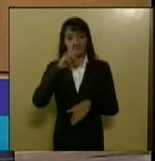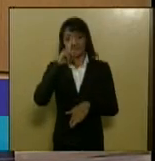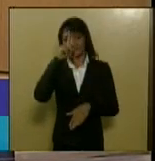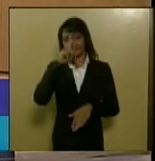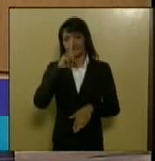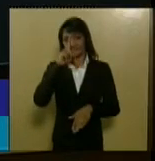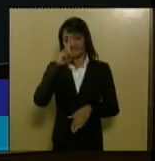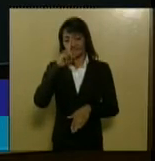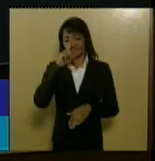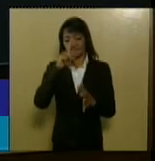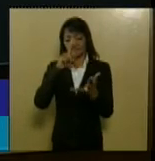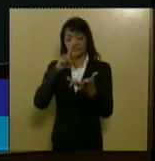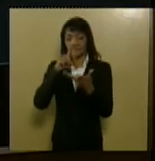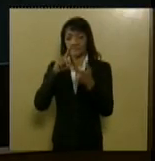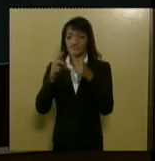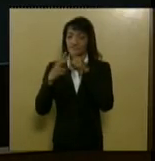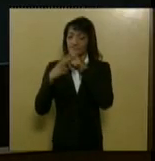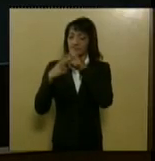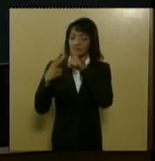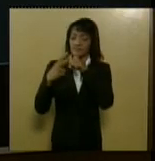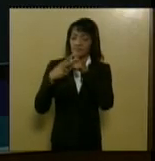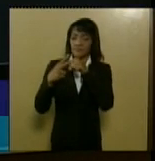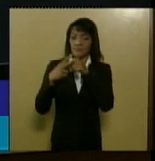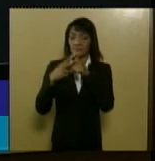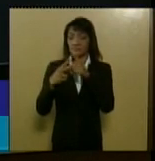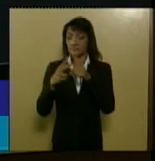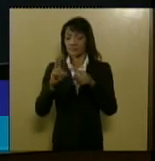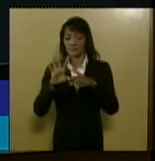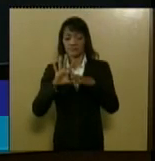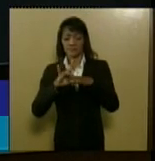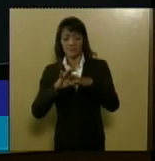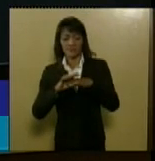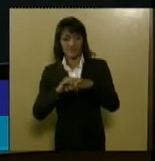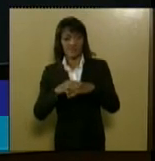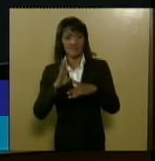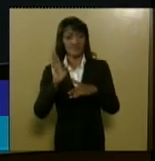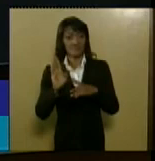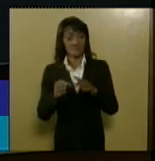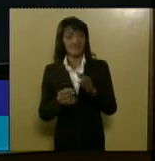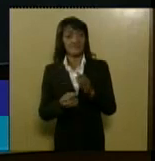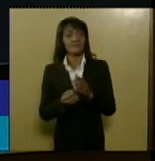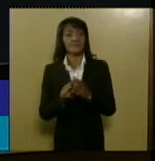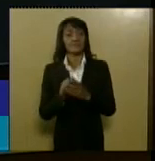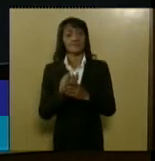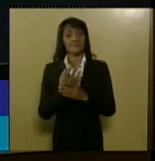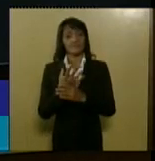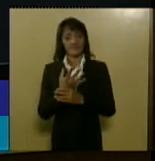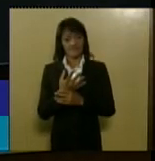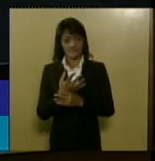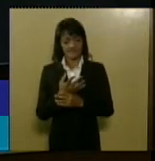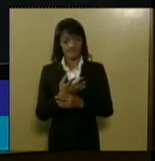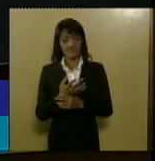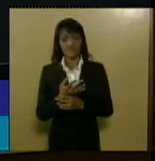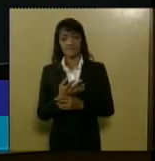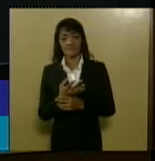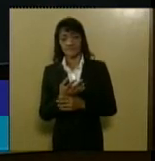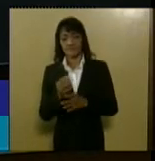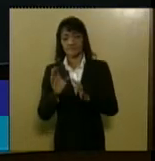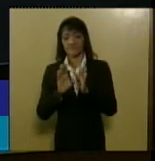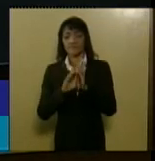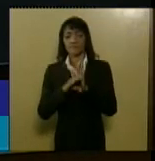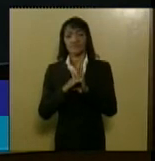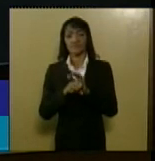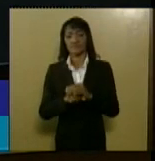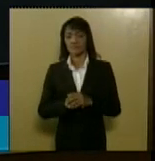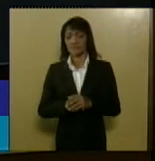é considerada já uma doença catalogada é no Código Internacional